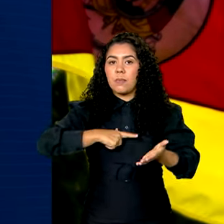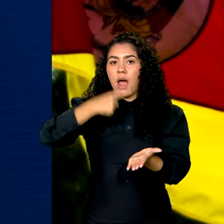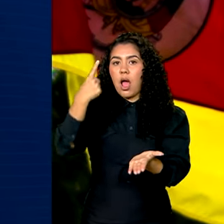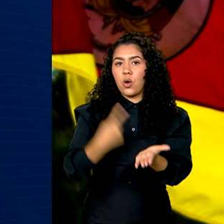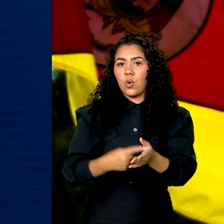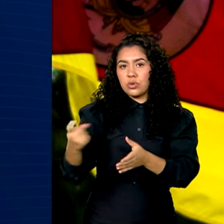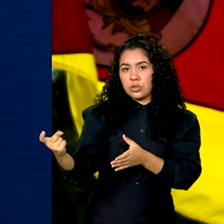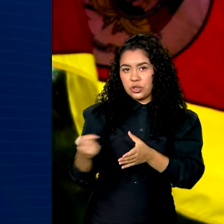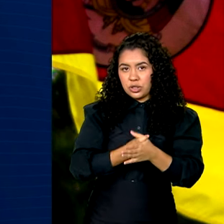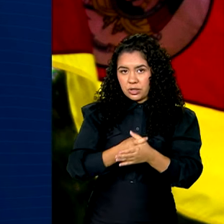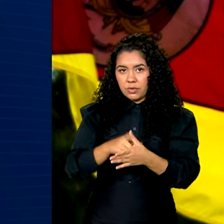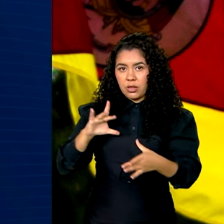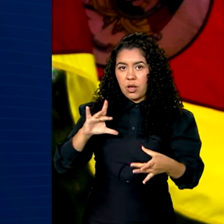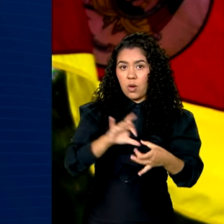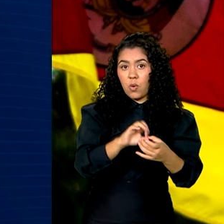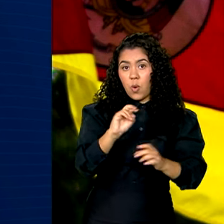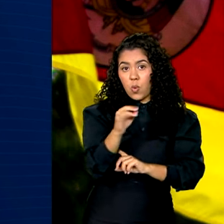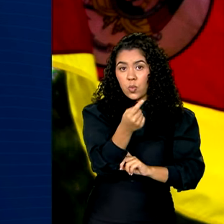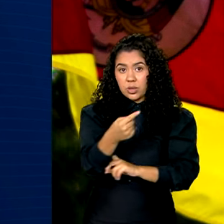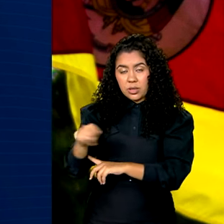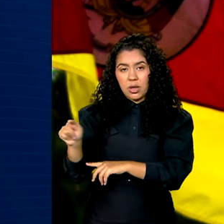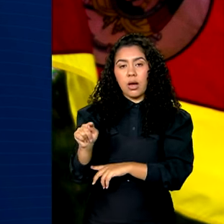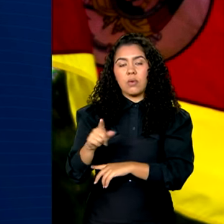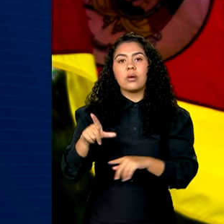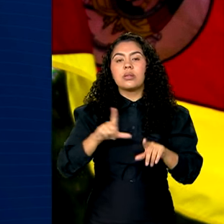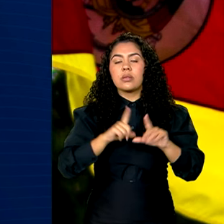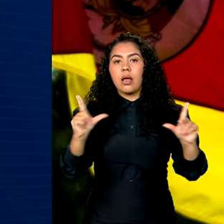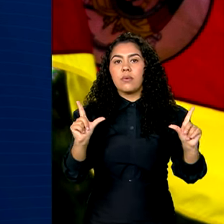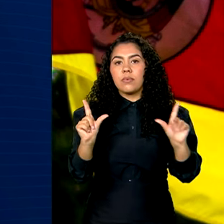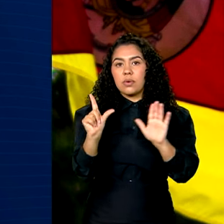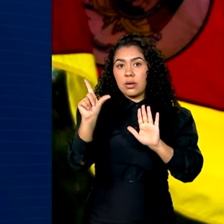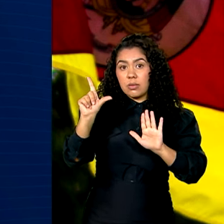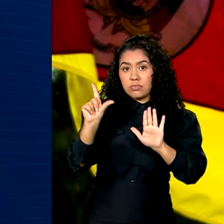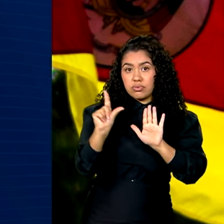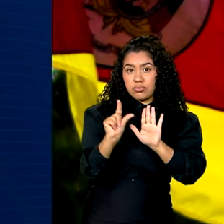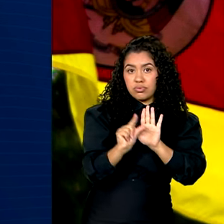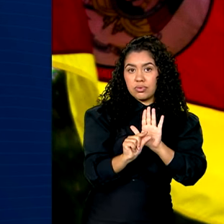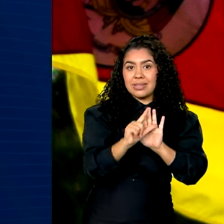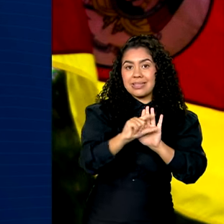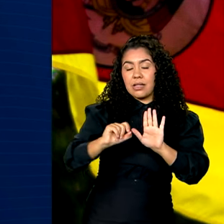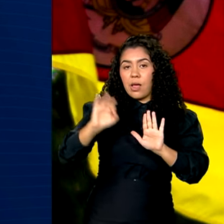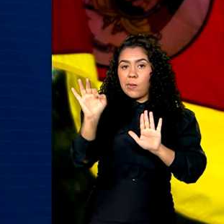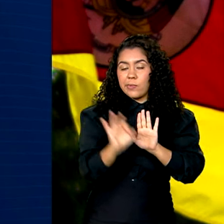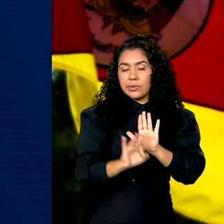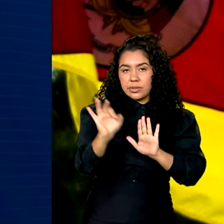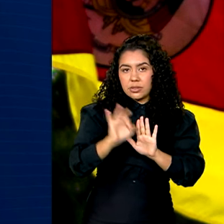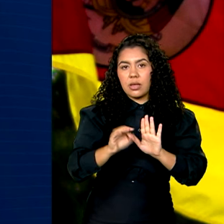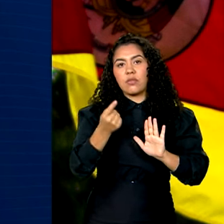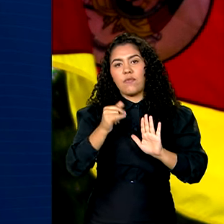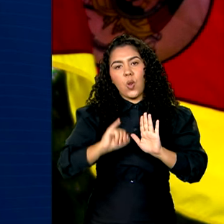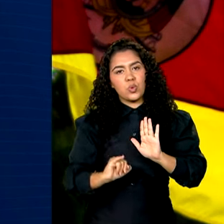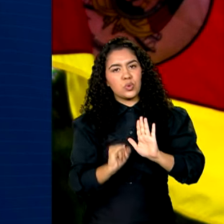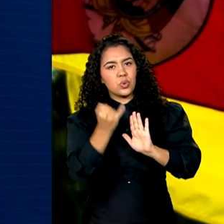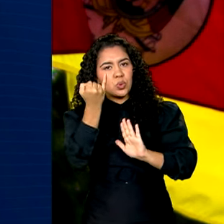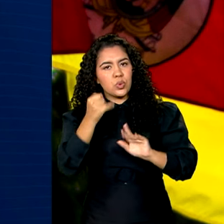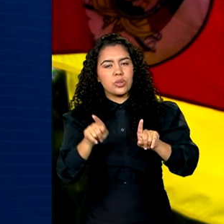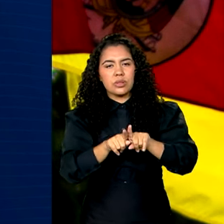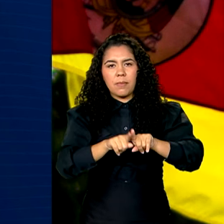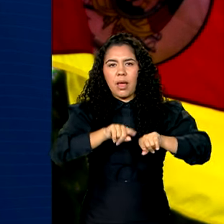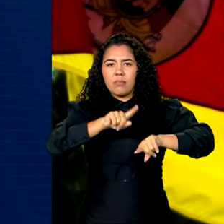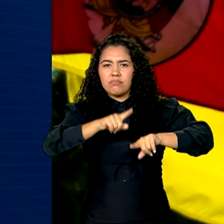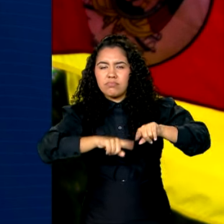junto à União, como o abatimento de até 100% do valor dos juros, das multas e dos encargos legais,